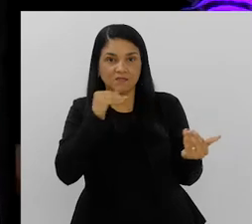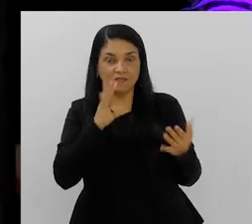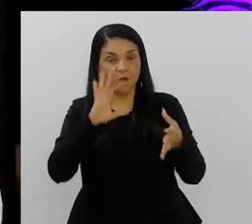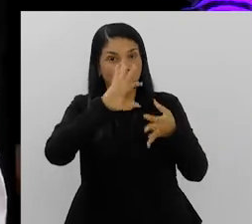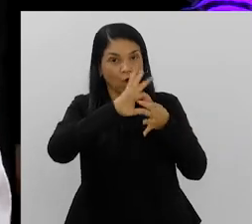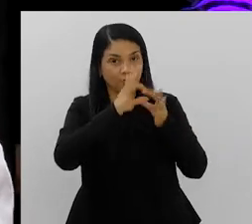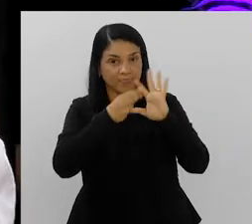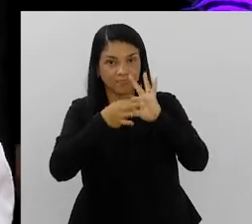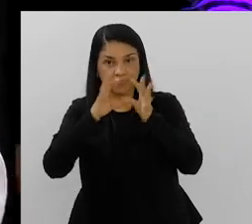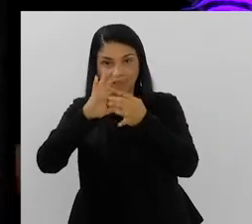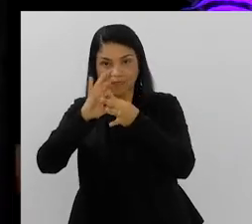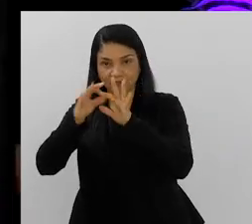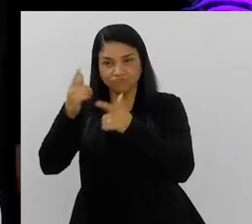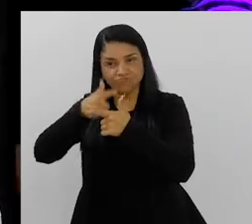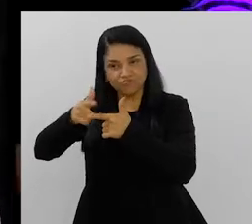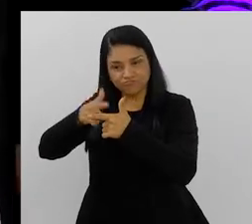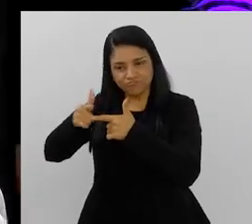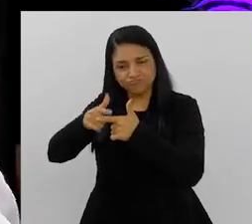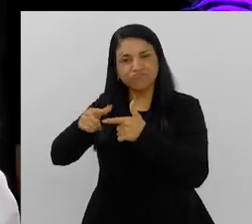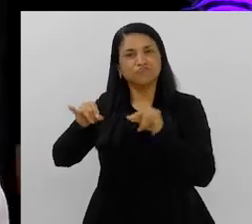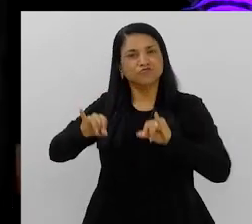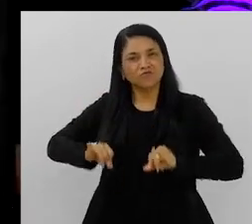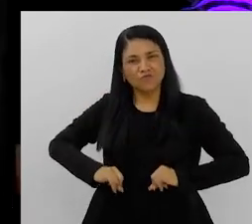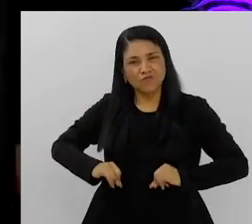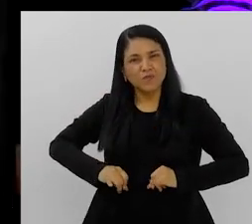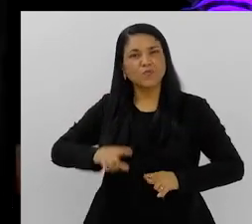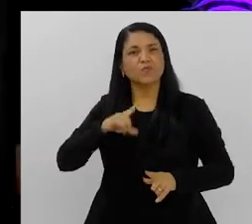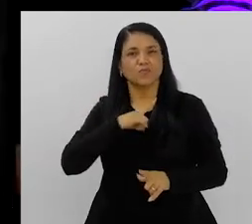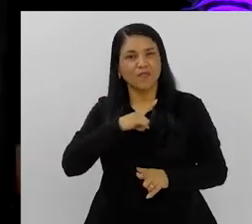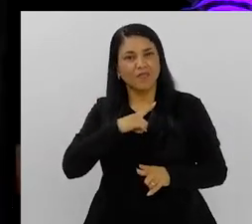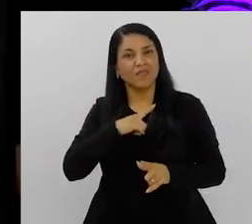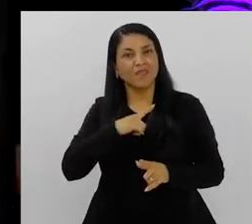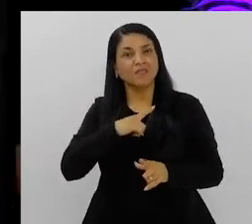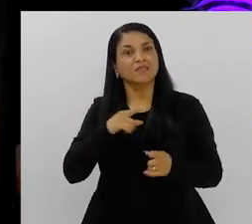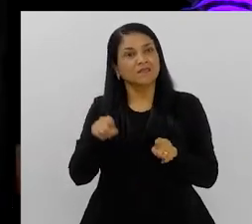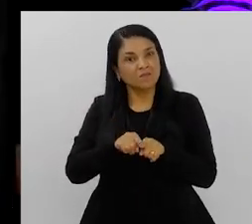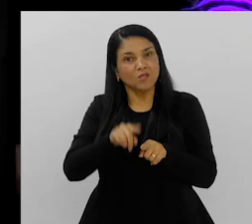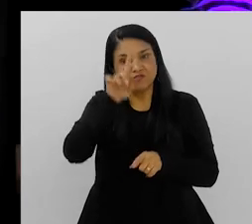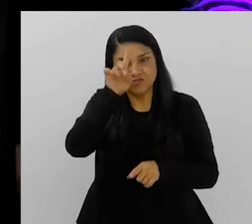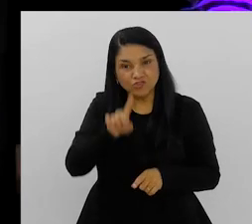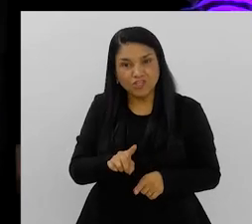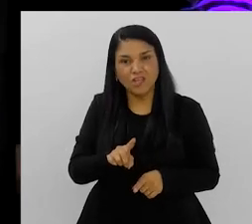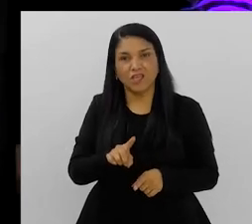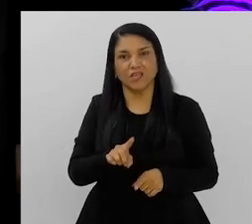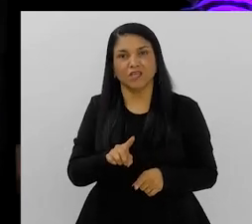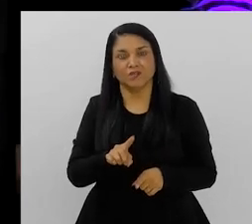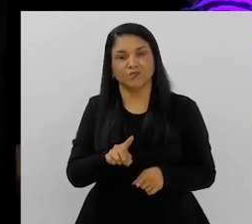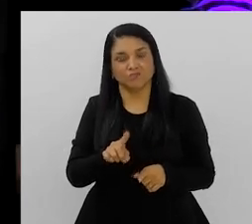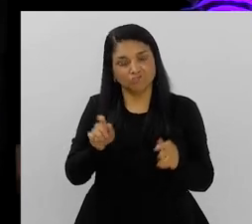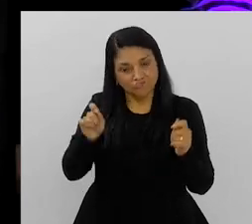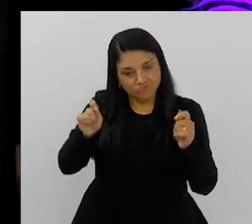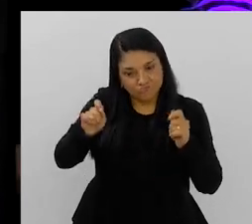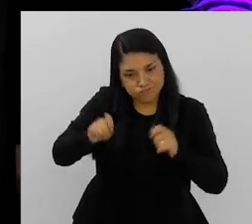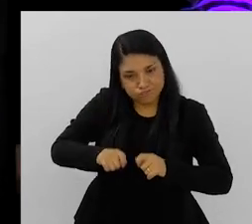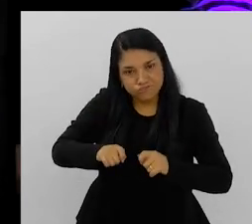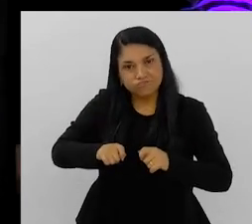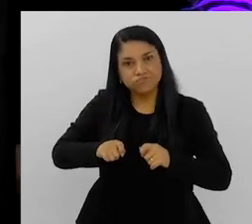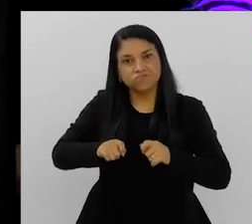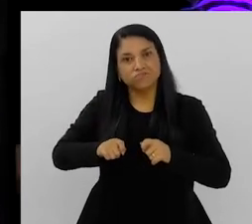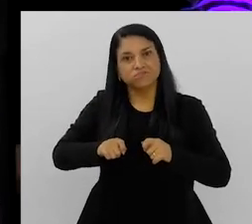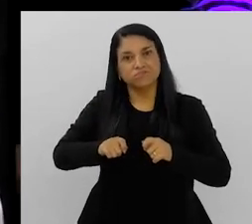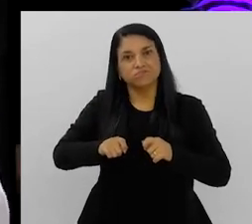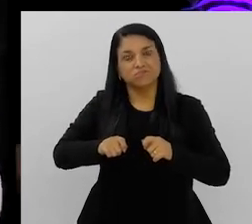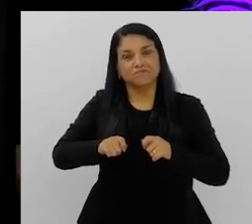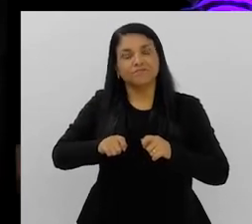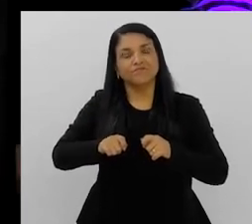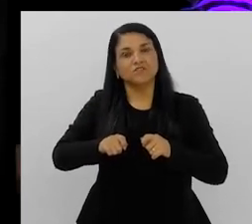contexto de várias situações que geram o sofrimento e geram o direito ao sofrimento, né? A possibilidade